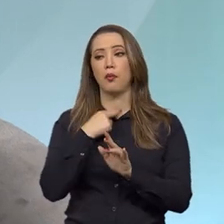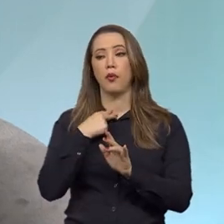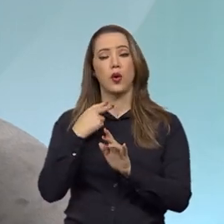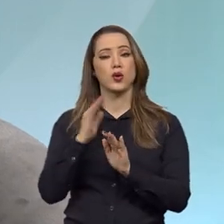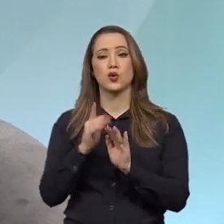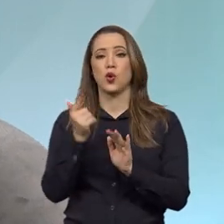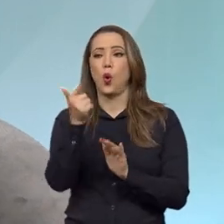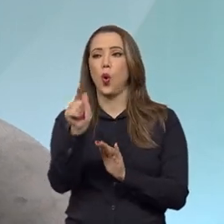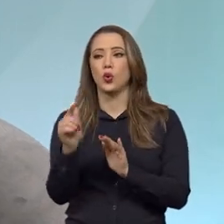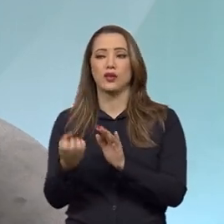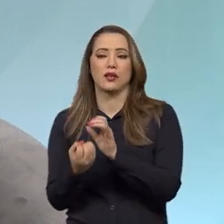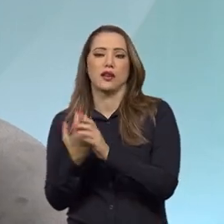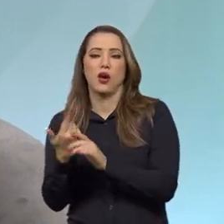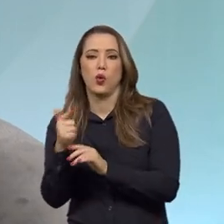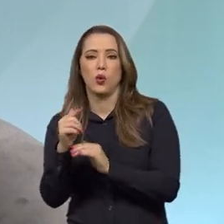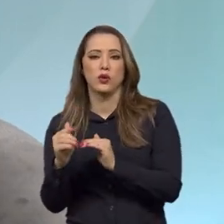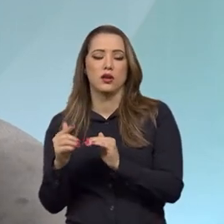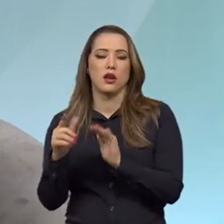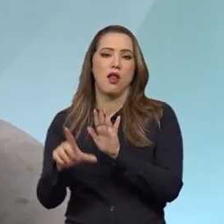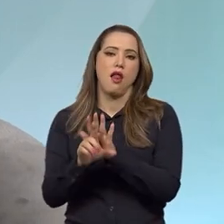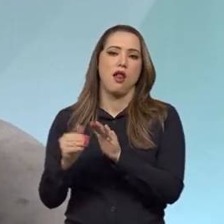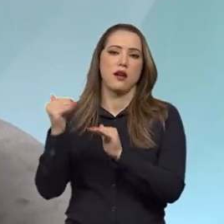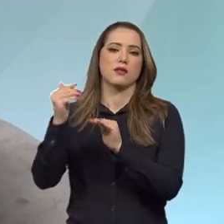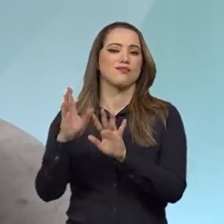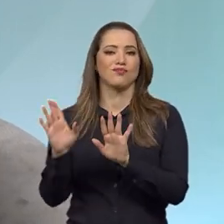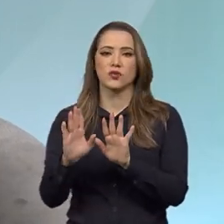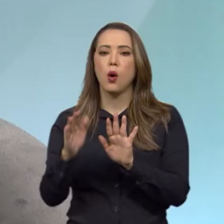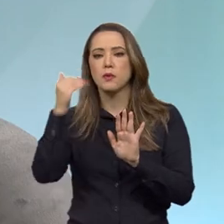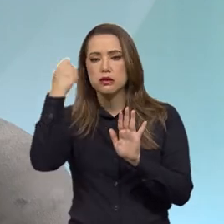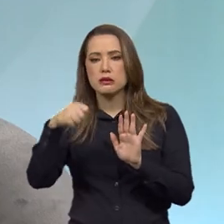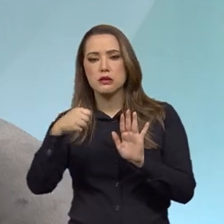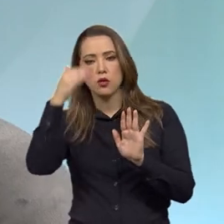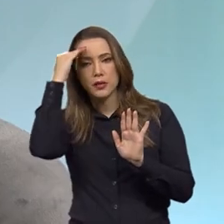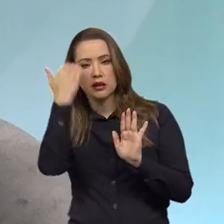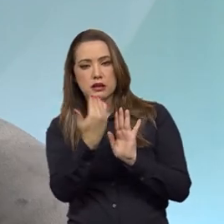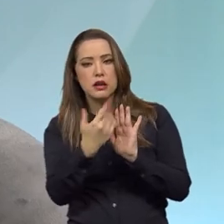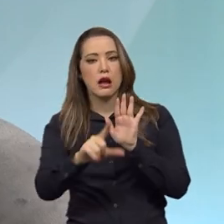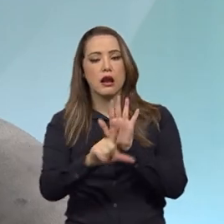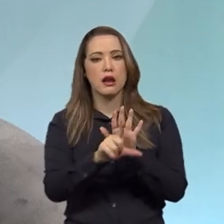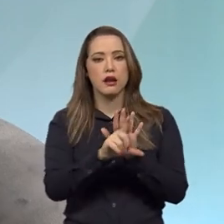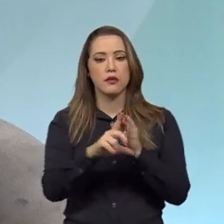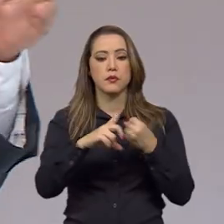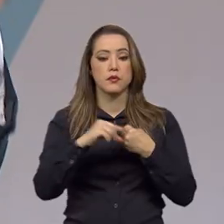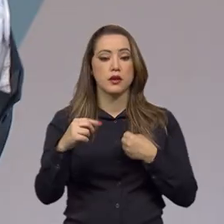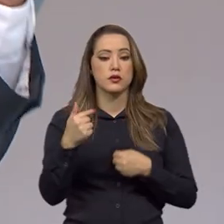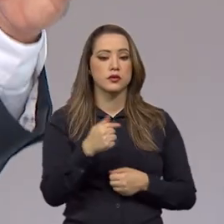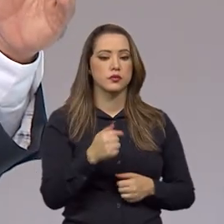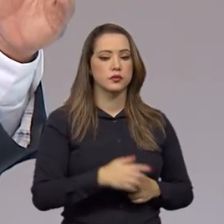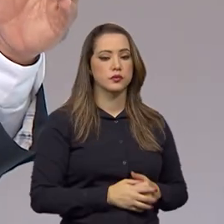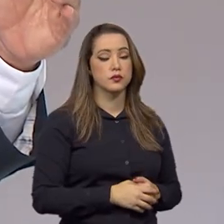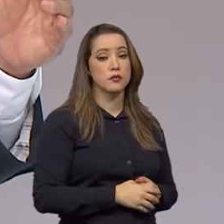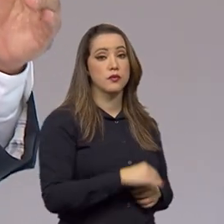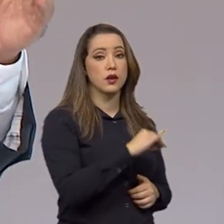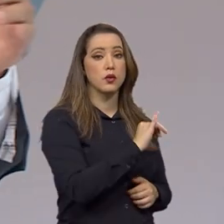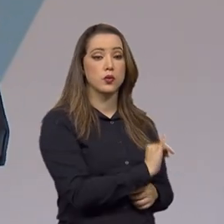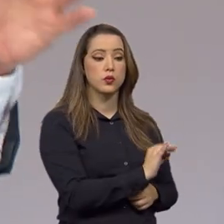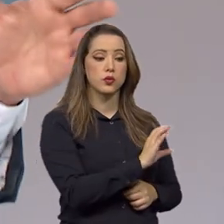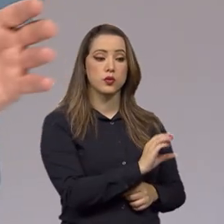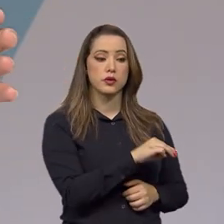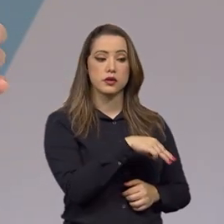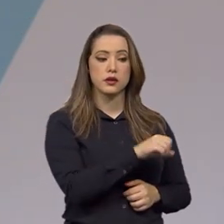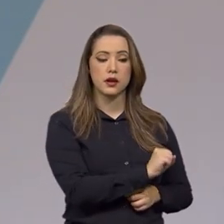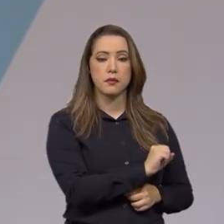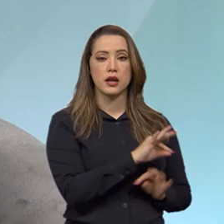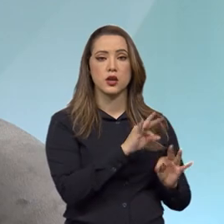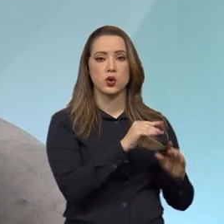nova, especialmente, o artigo 7º da lei. Aliminar no sentido de que o ICMS vai ser cobrado de forma igual